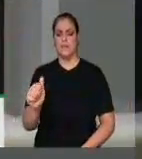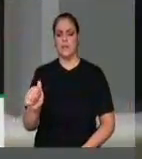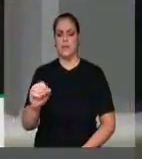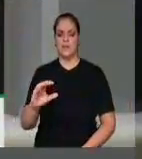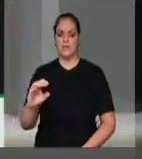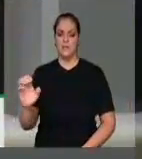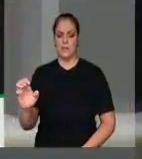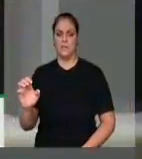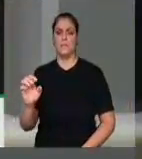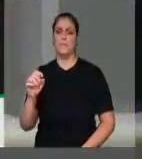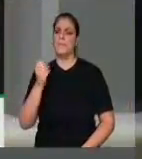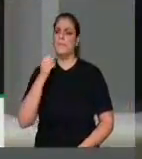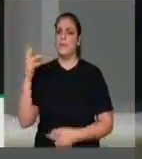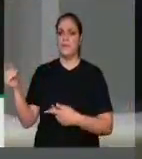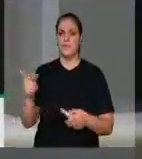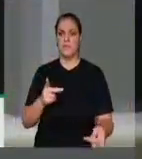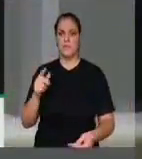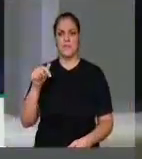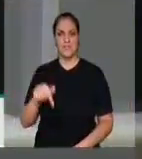-vindos a essa casa.